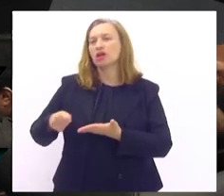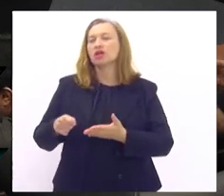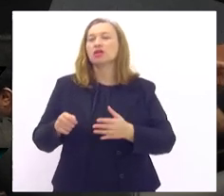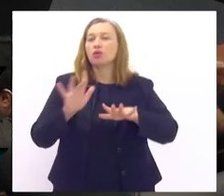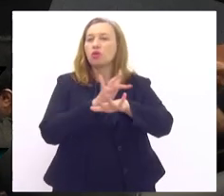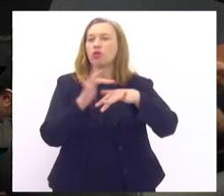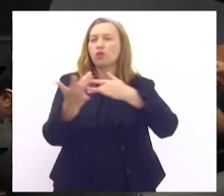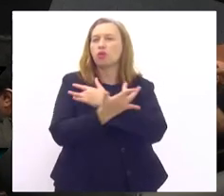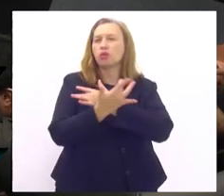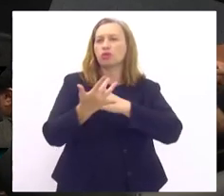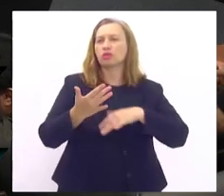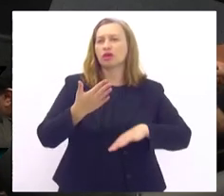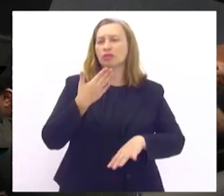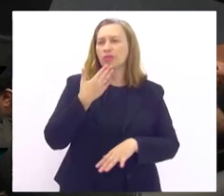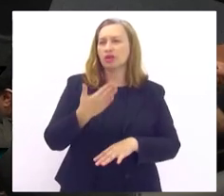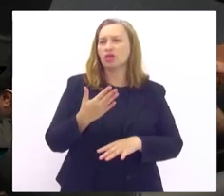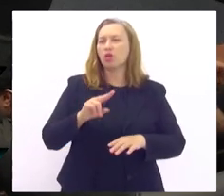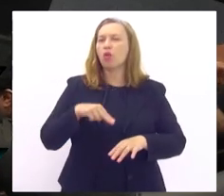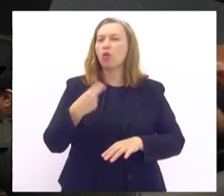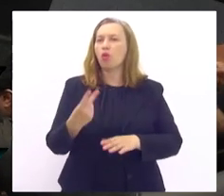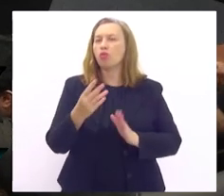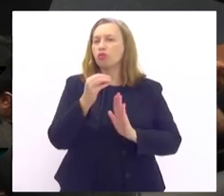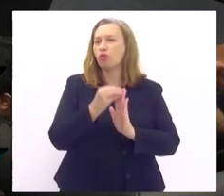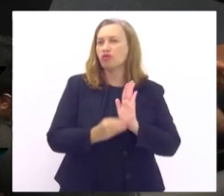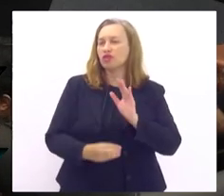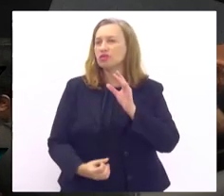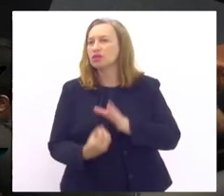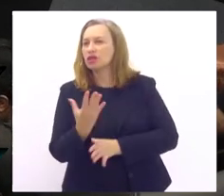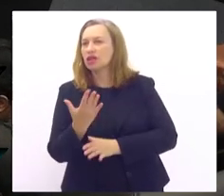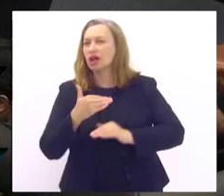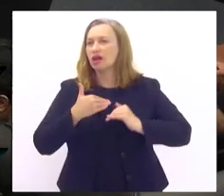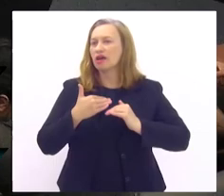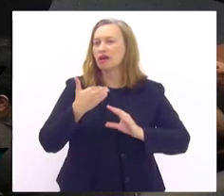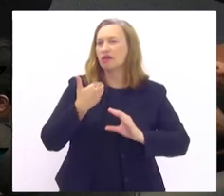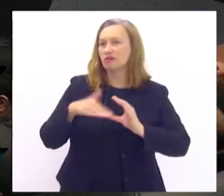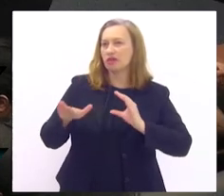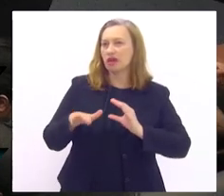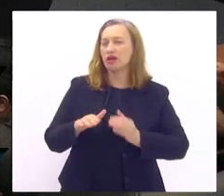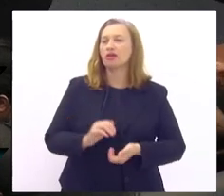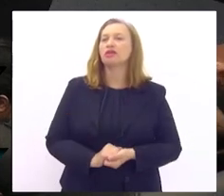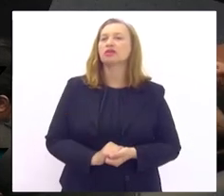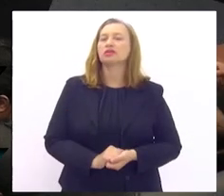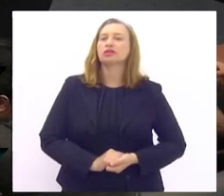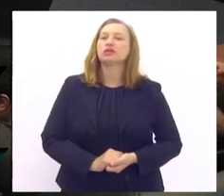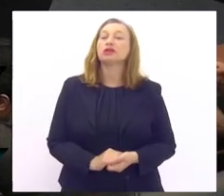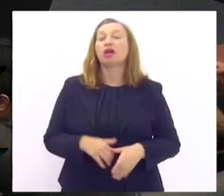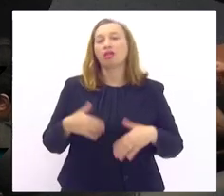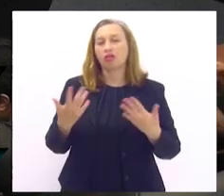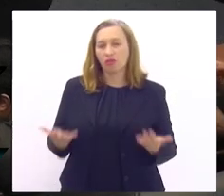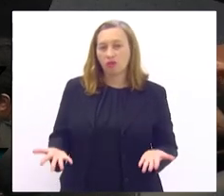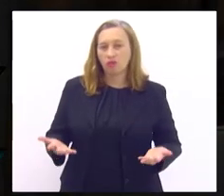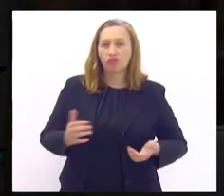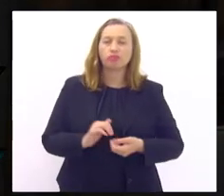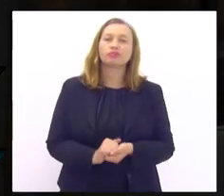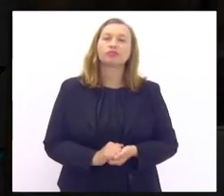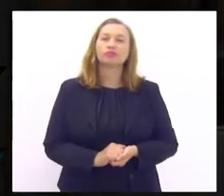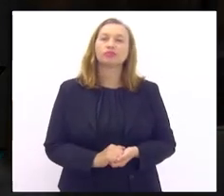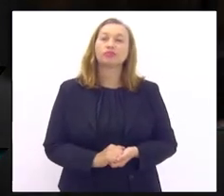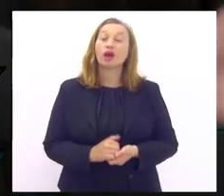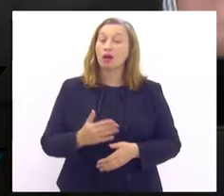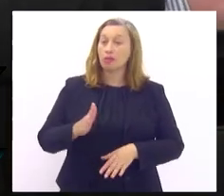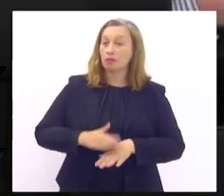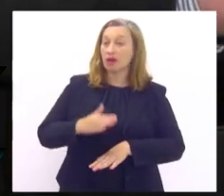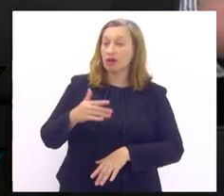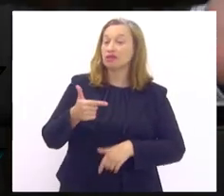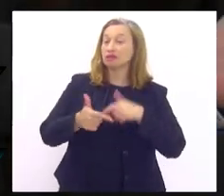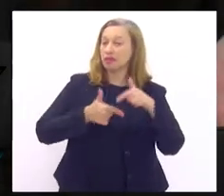sociais ou seja através de ofícios que me permitem que estarão ao meu alcance então mais uma demanda muito